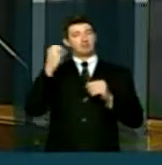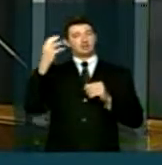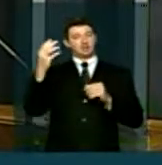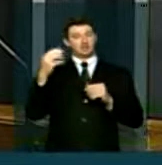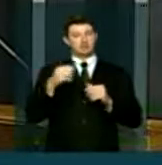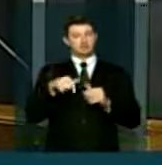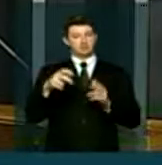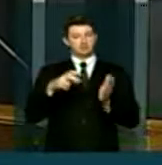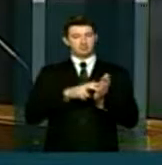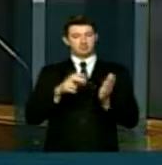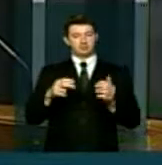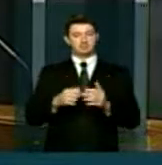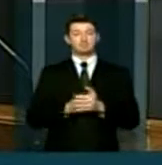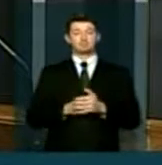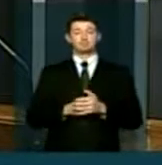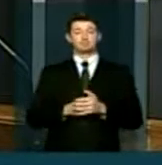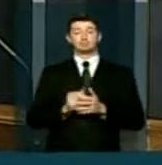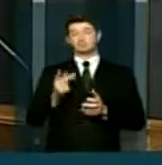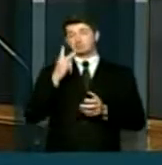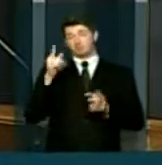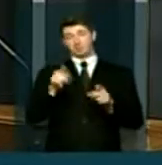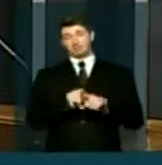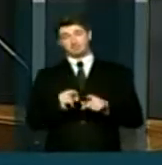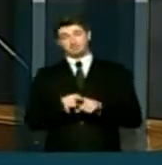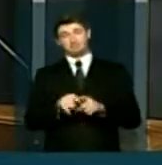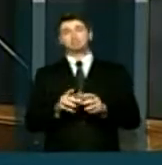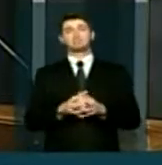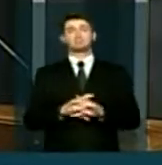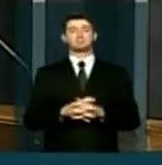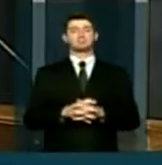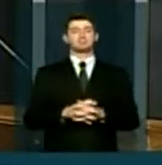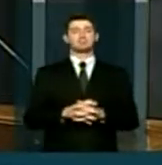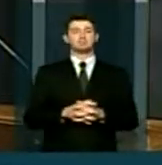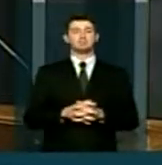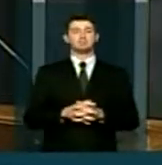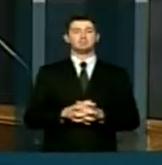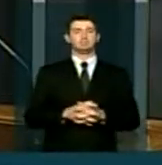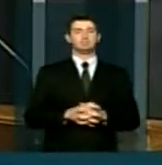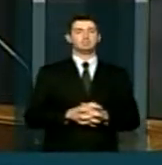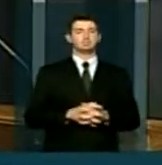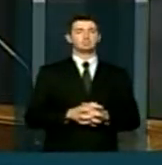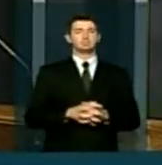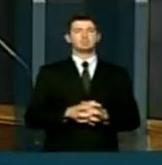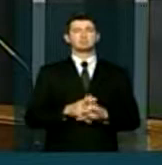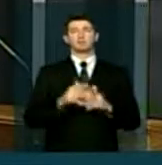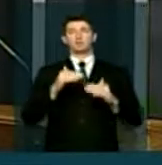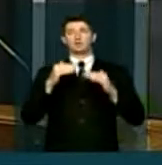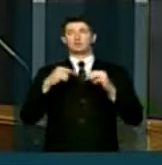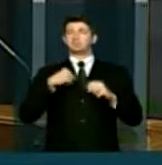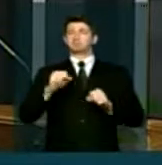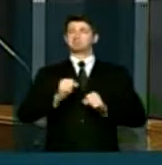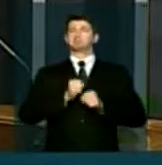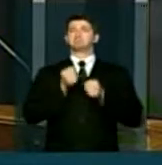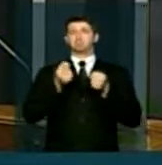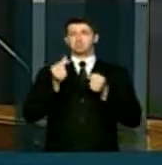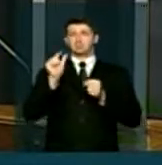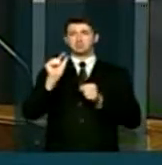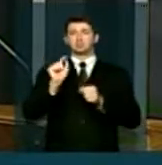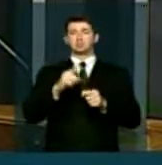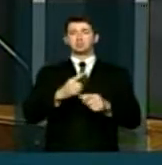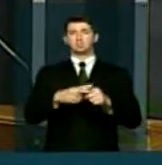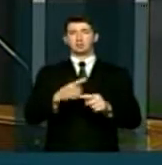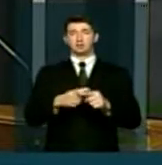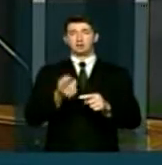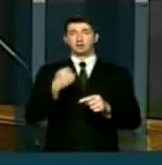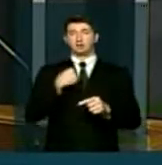aqui esteve pela manhã. Eu queria registrar neste momento um certo grau de indignação quando